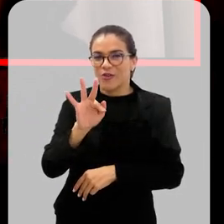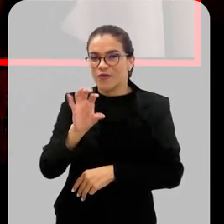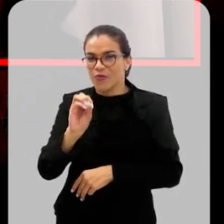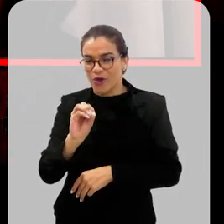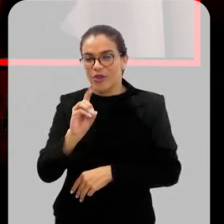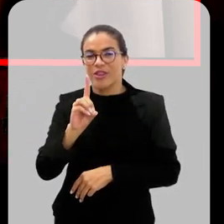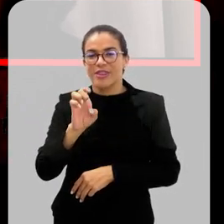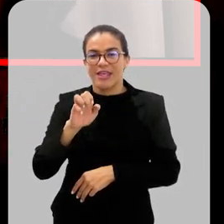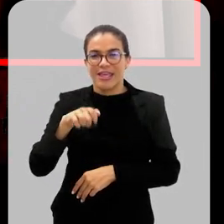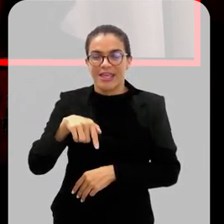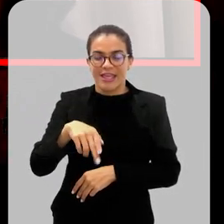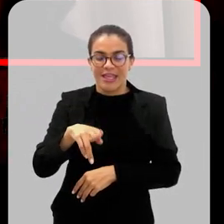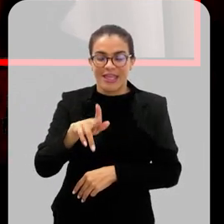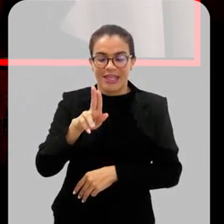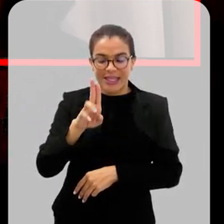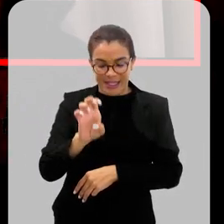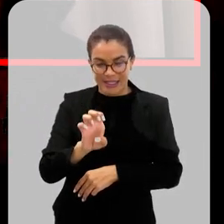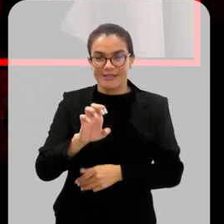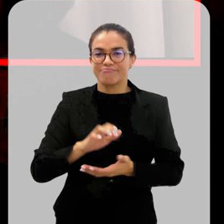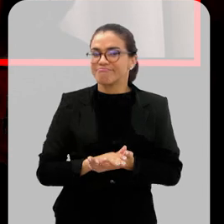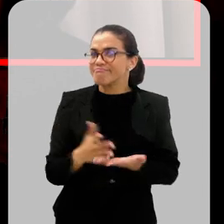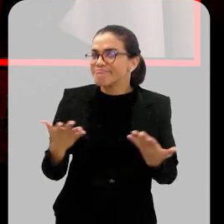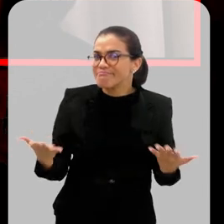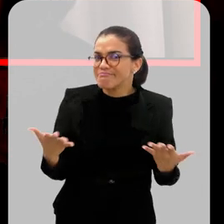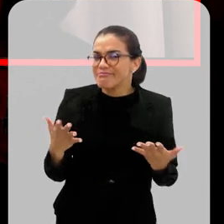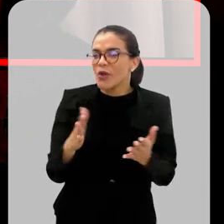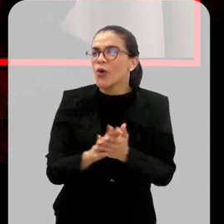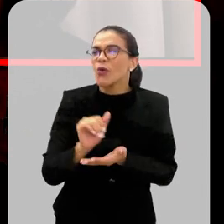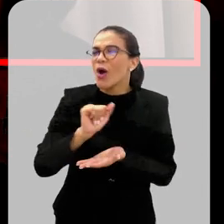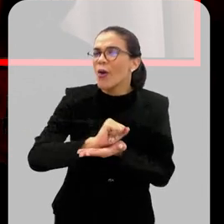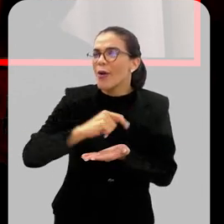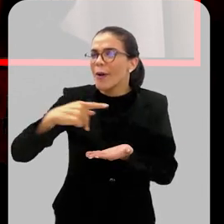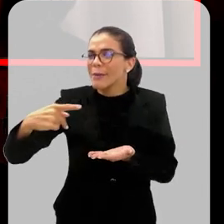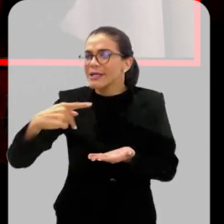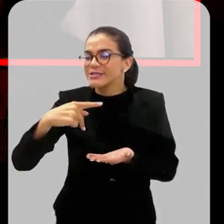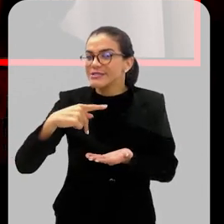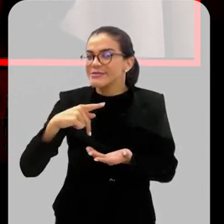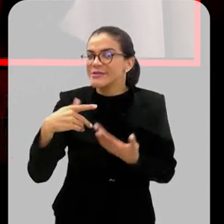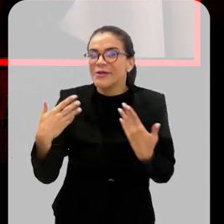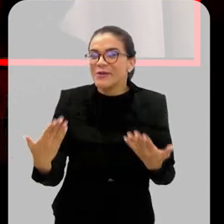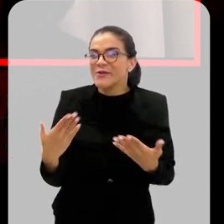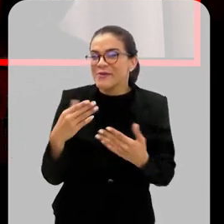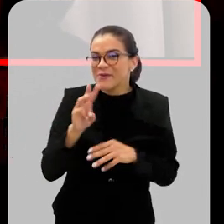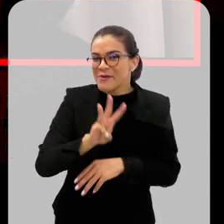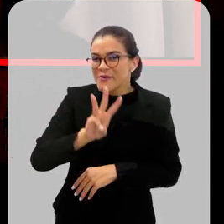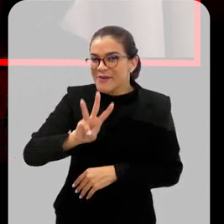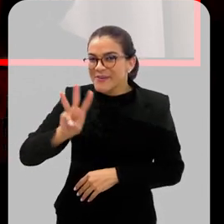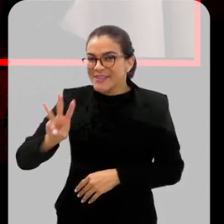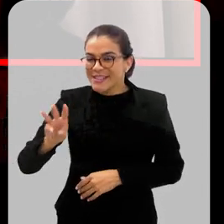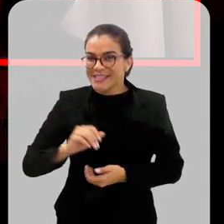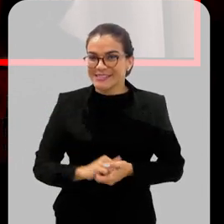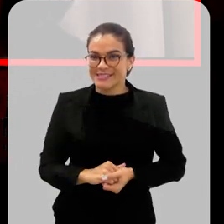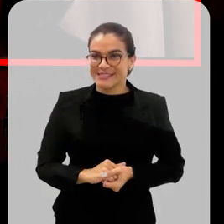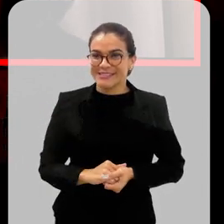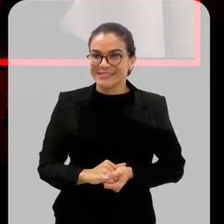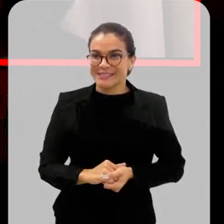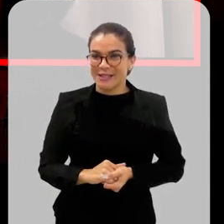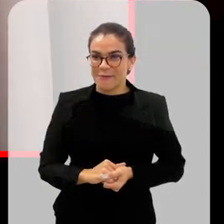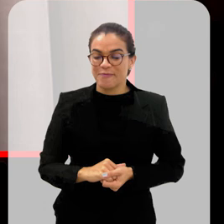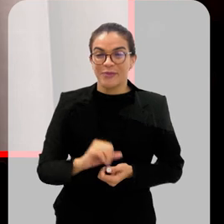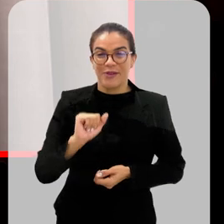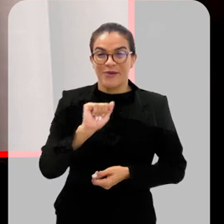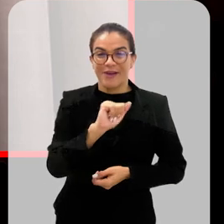pessoas possam ficar gravadas e acessar também, né? Para ter as informações. Qual é o aplicativo e qual é o endereço aí da internet?